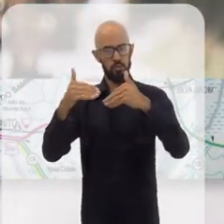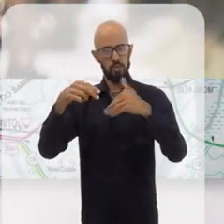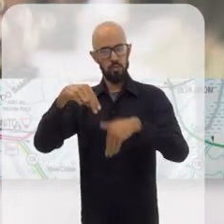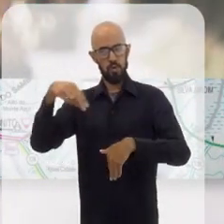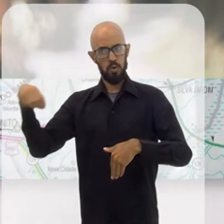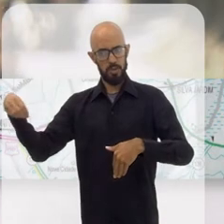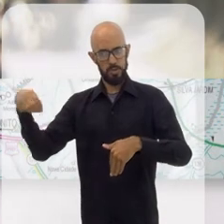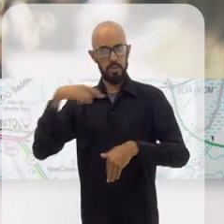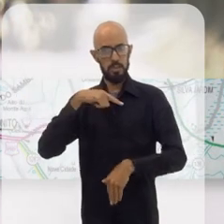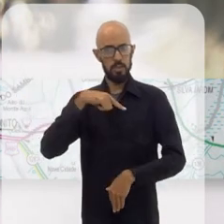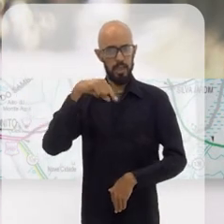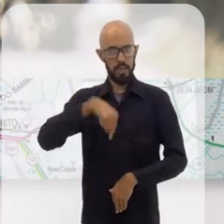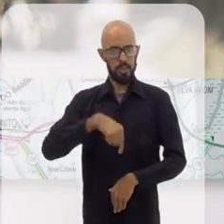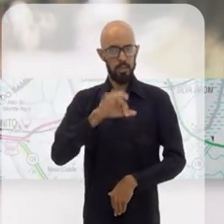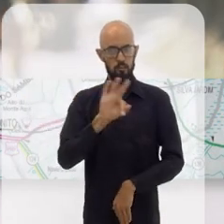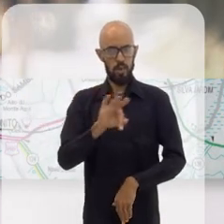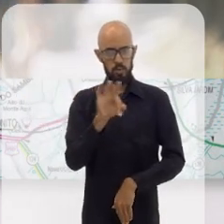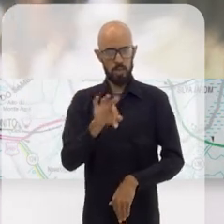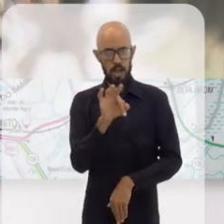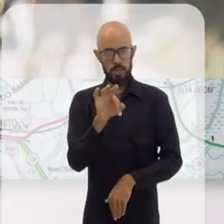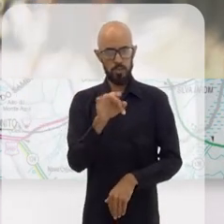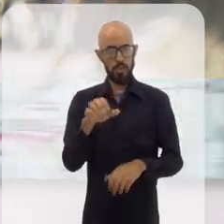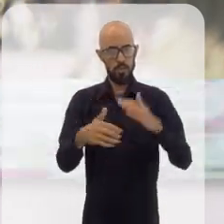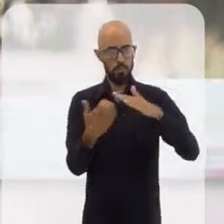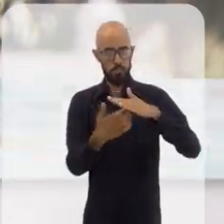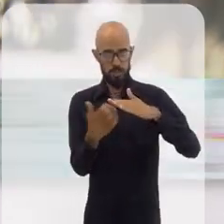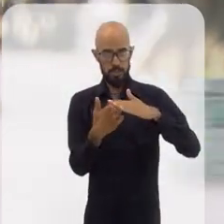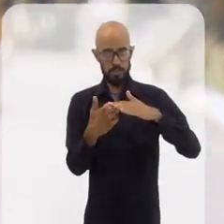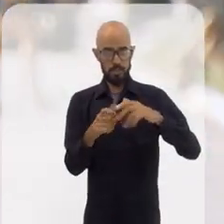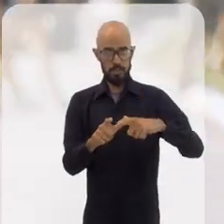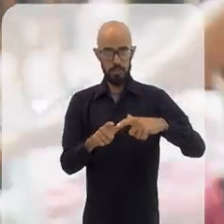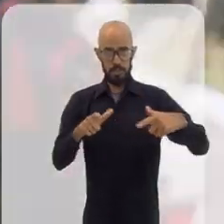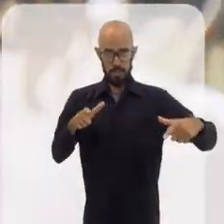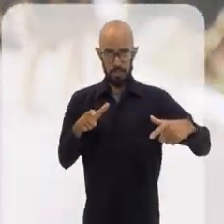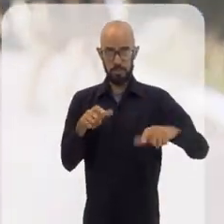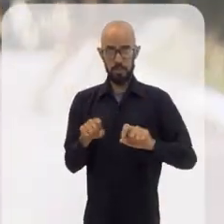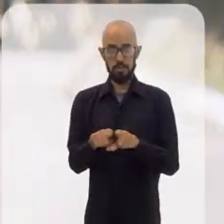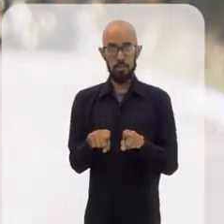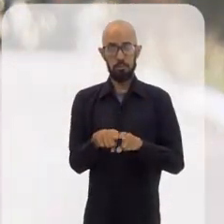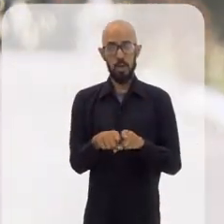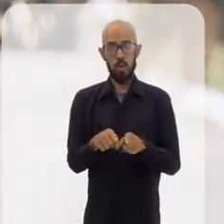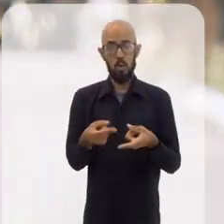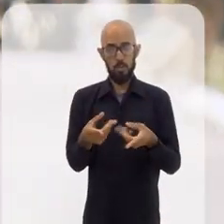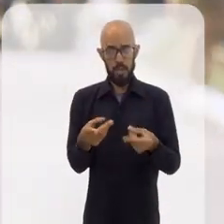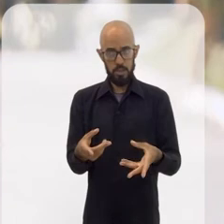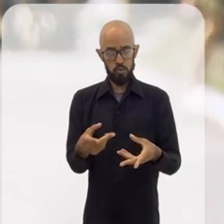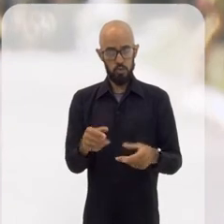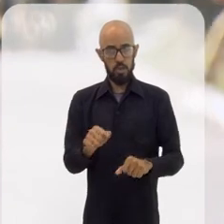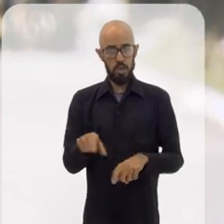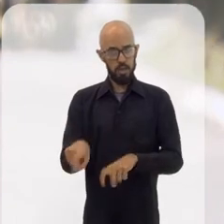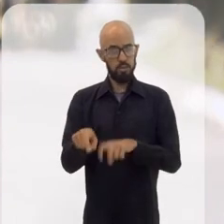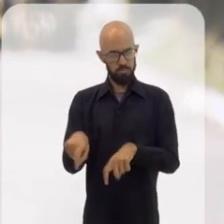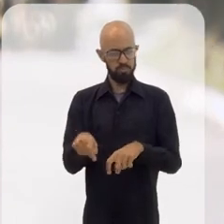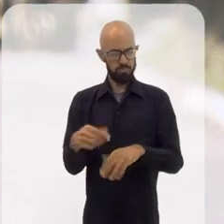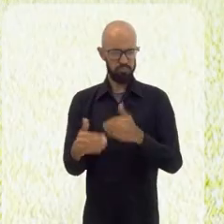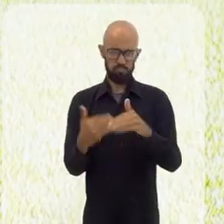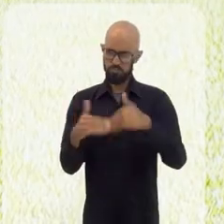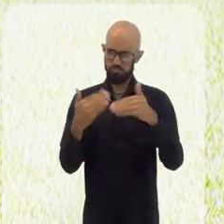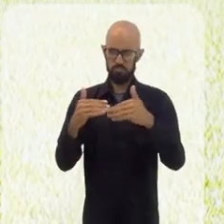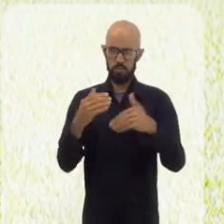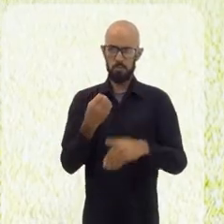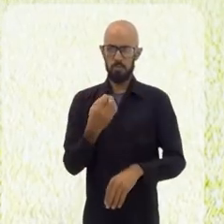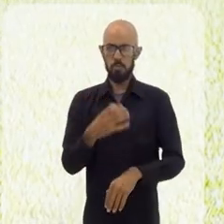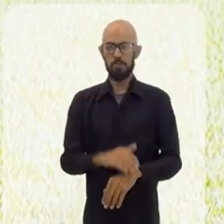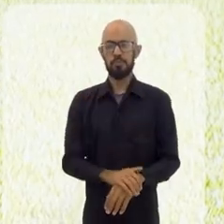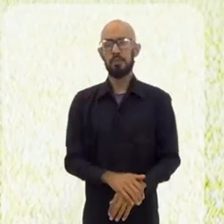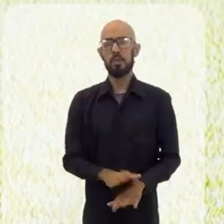faculdades, grandes empresas e um comércio pulgente. A e a agropecuária está em pleno desenvolvimento. Hoje